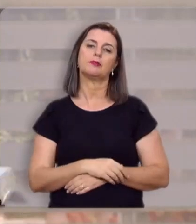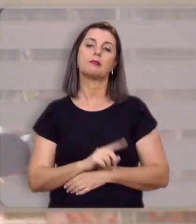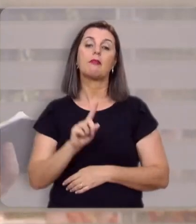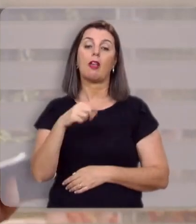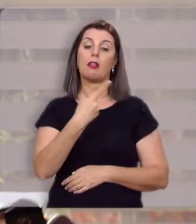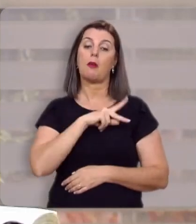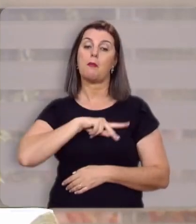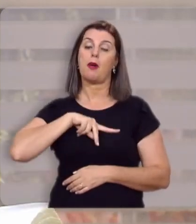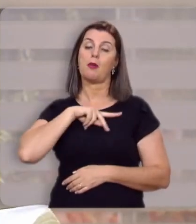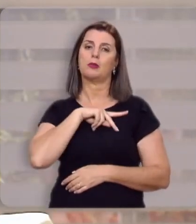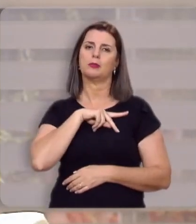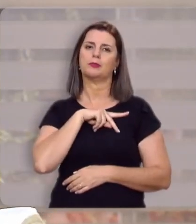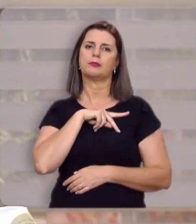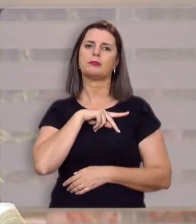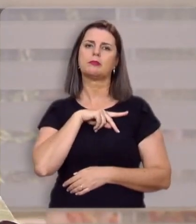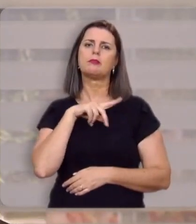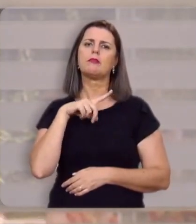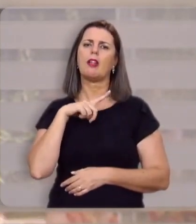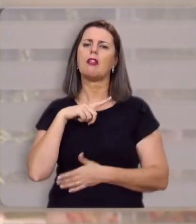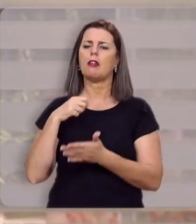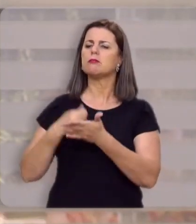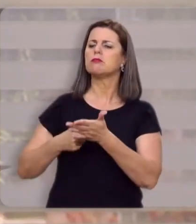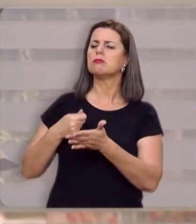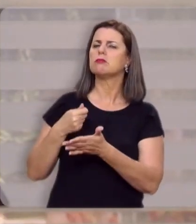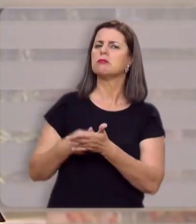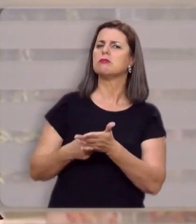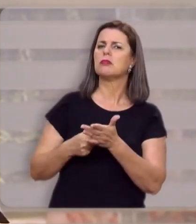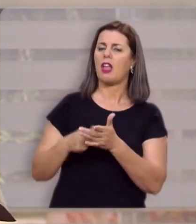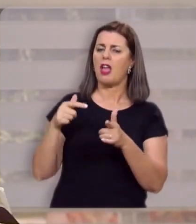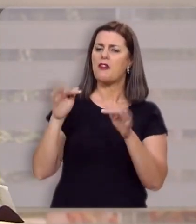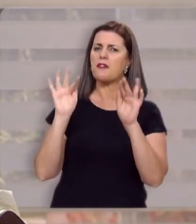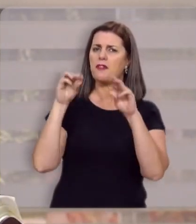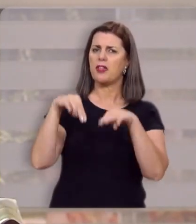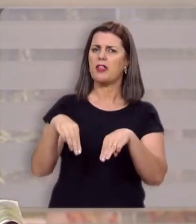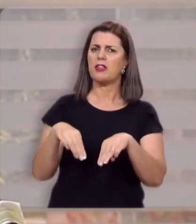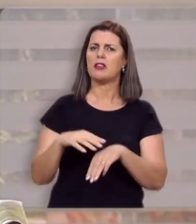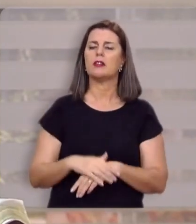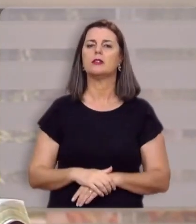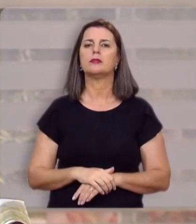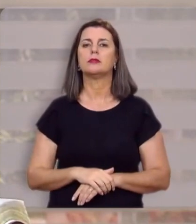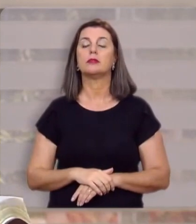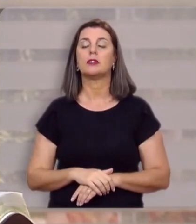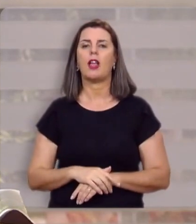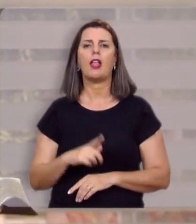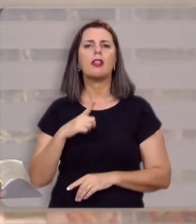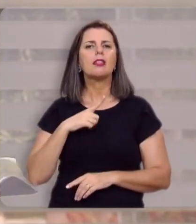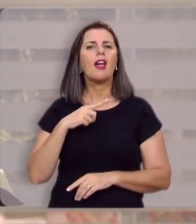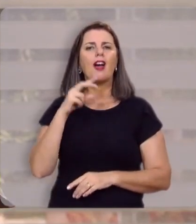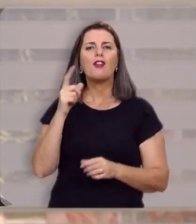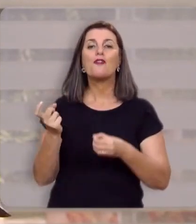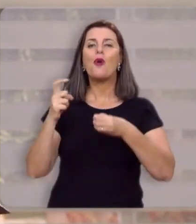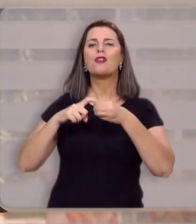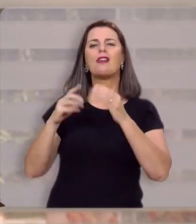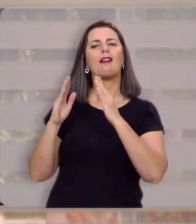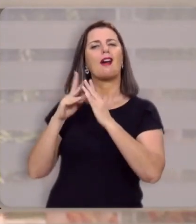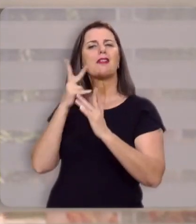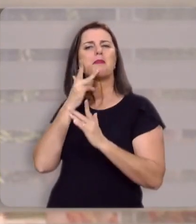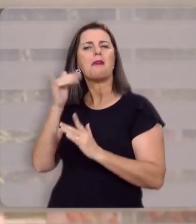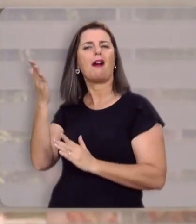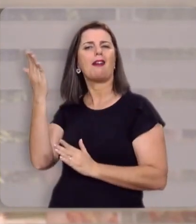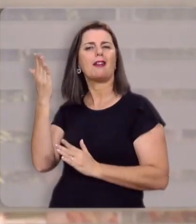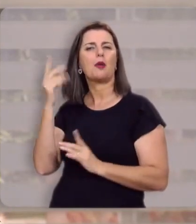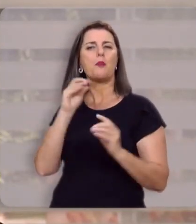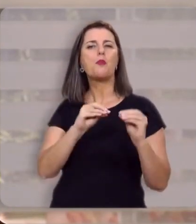Então Paulo tem convicção de que nesse balanço final ele está indo para a casa do pai, está mudando de